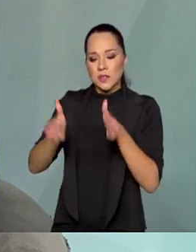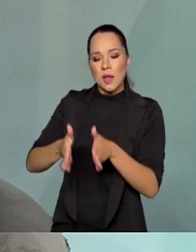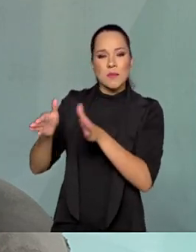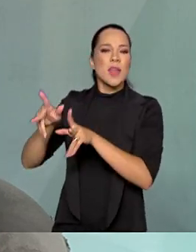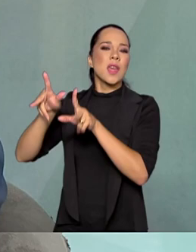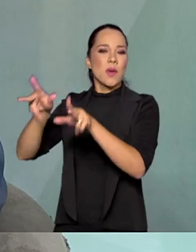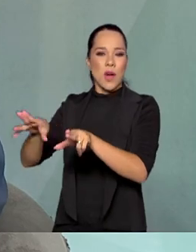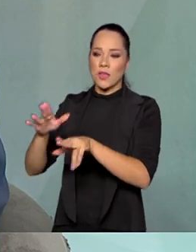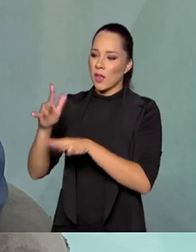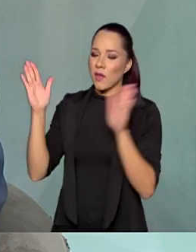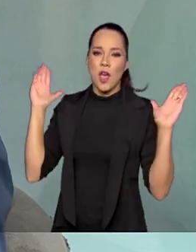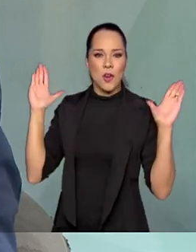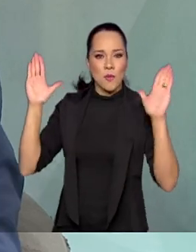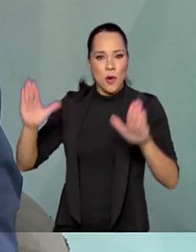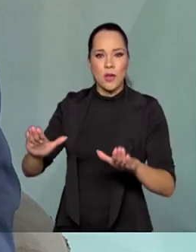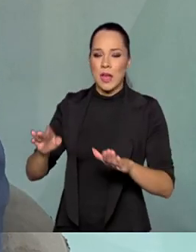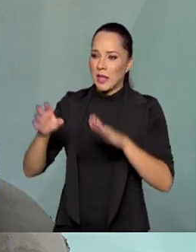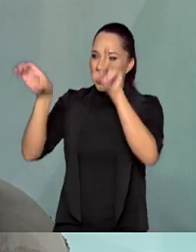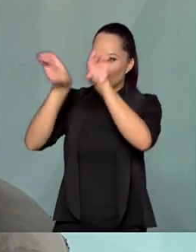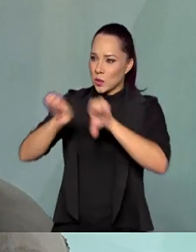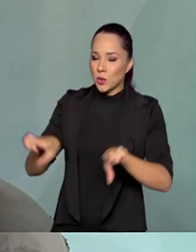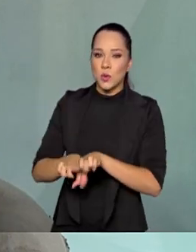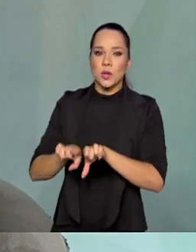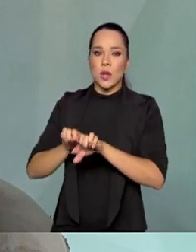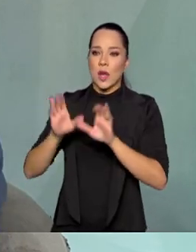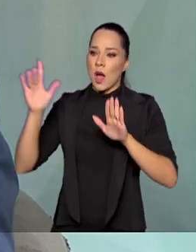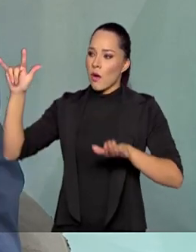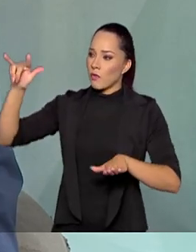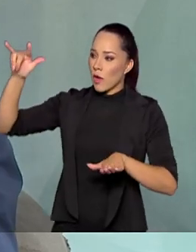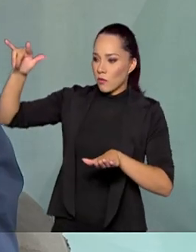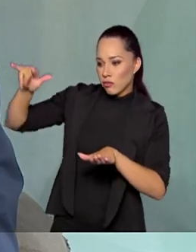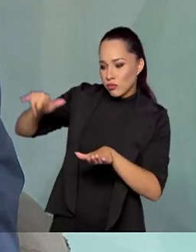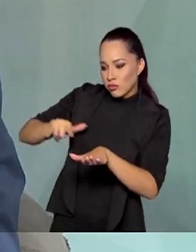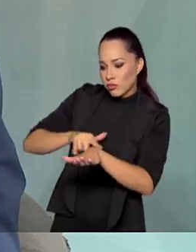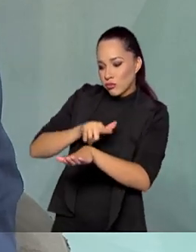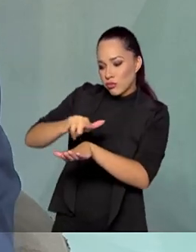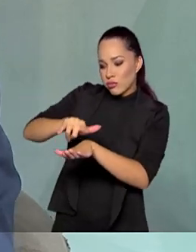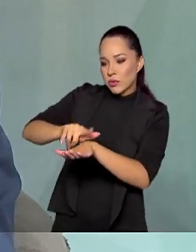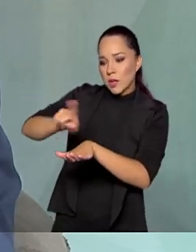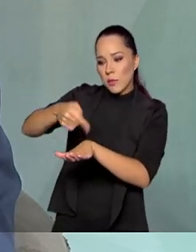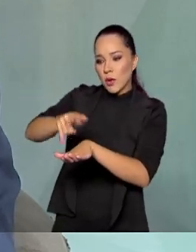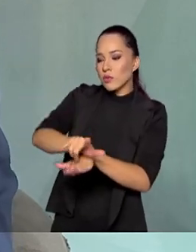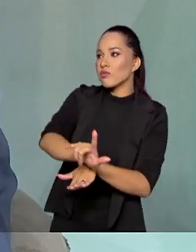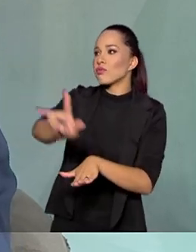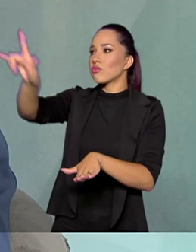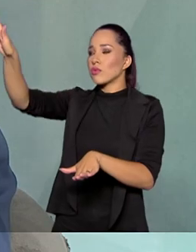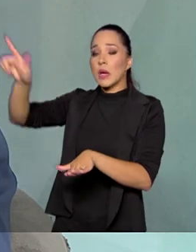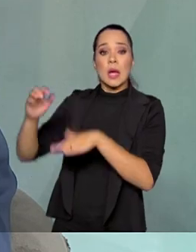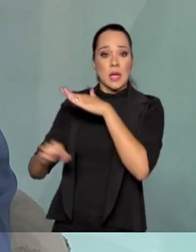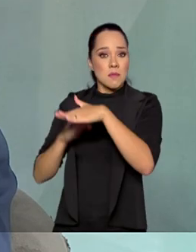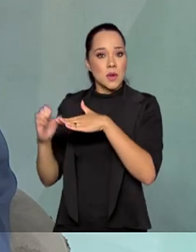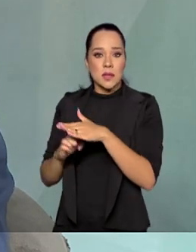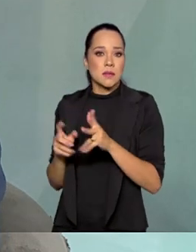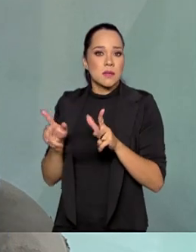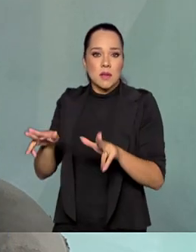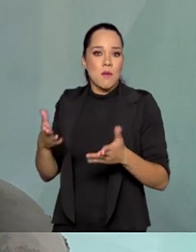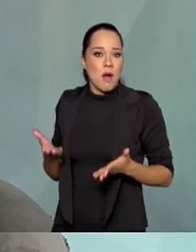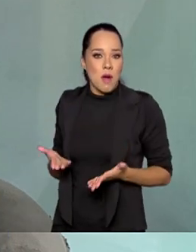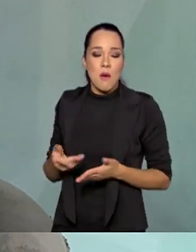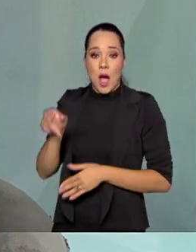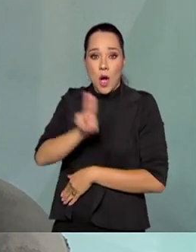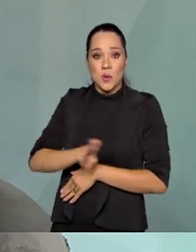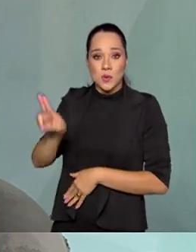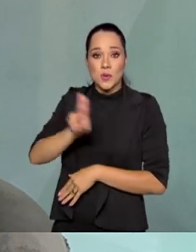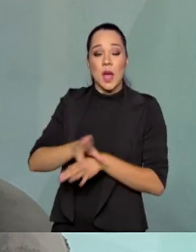aeroporto, se tem toda a infraestrutura do aeroporto, o avião vem, usa por um tempo e sai. Então, essas empresas estão se candidatando a